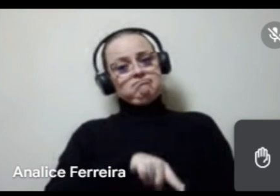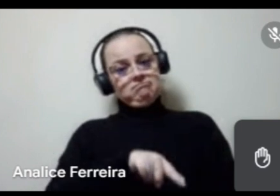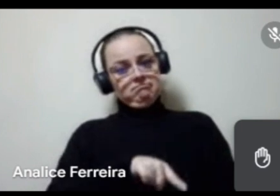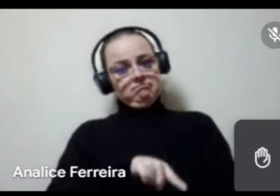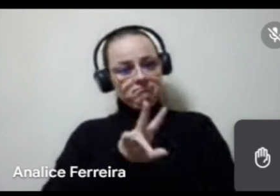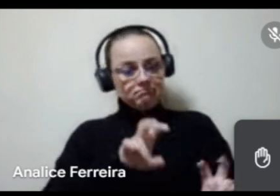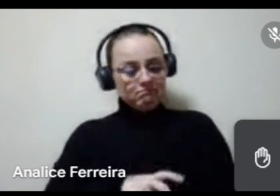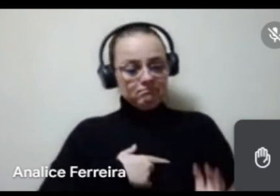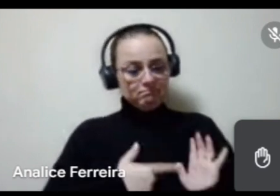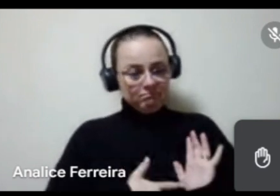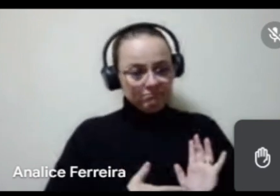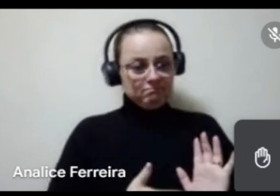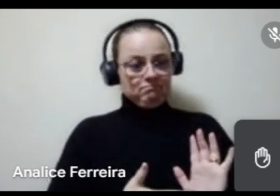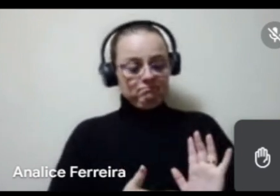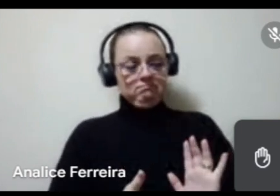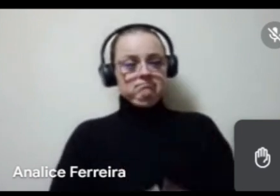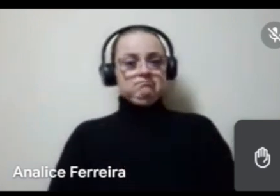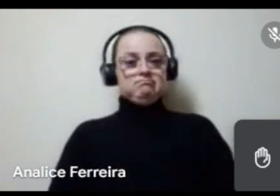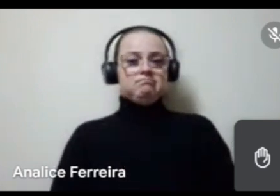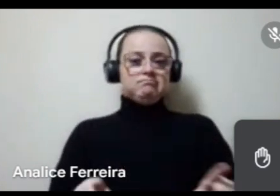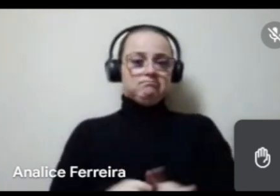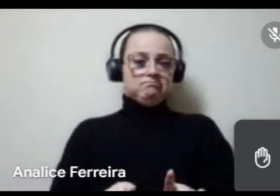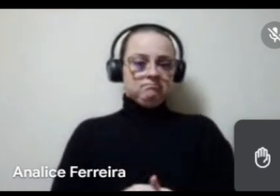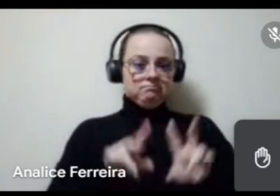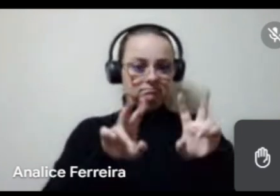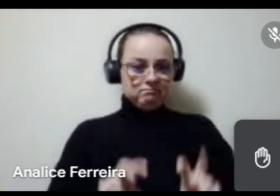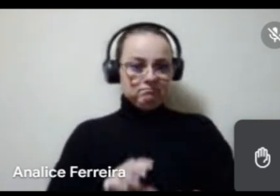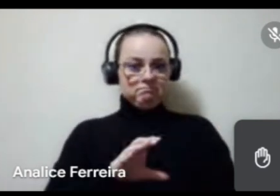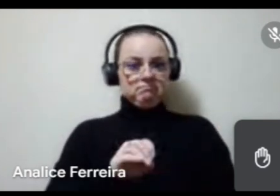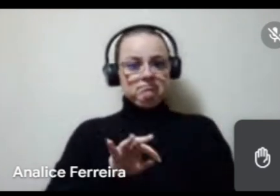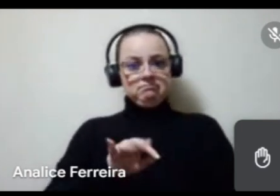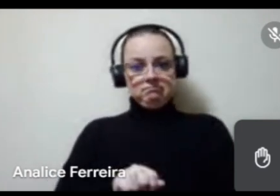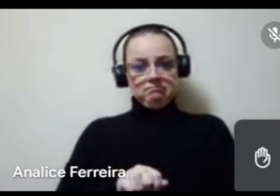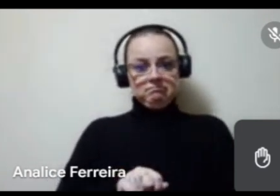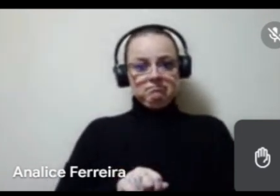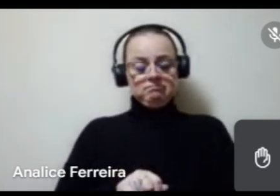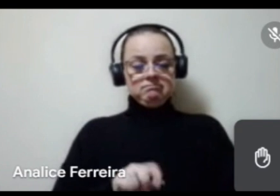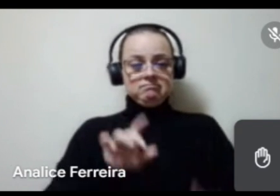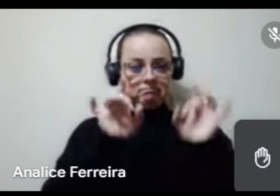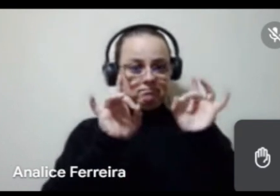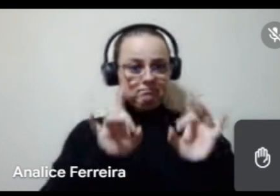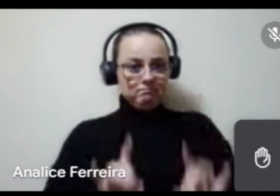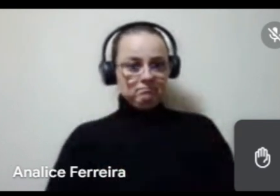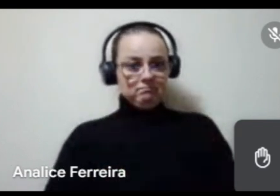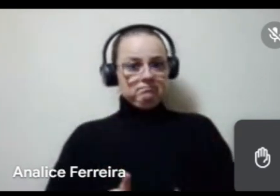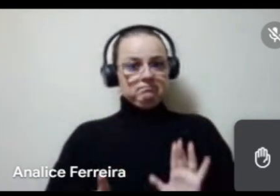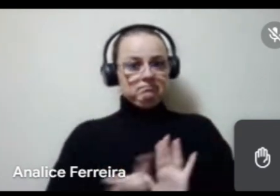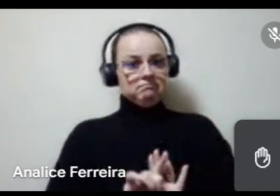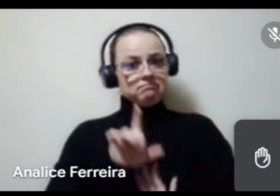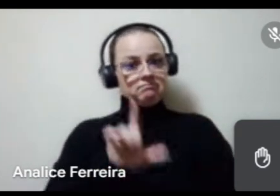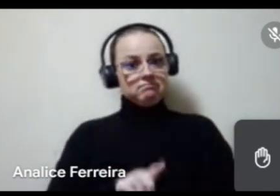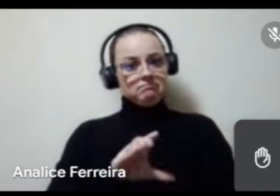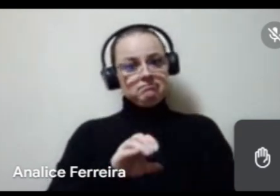apresente, né, e sobre essa questão das cotas, essas cotas especificadas pela lei são as cotas